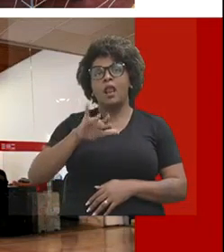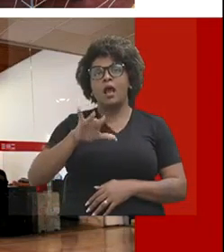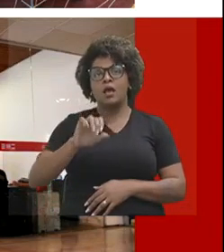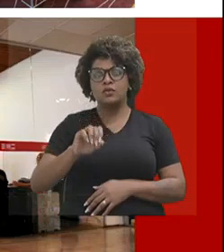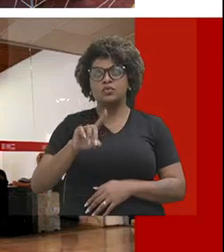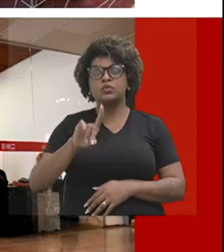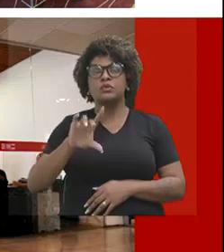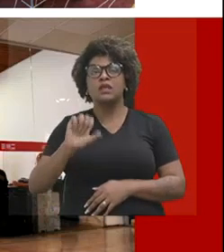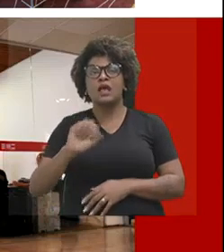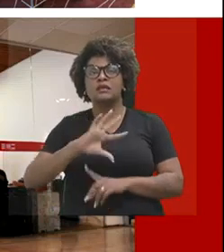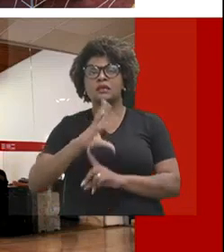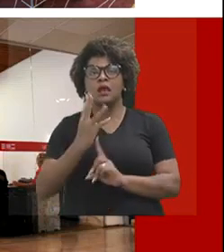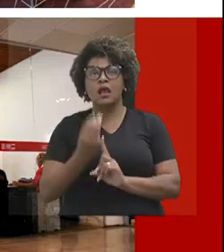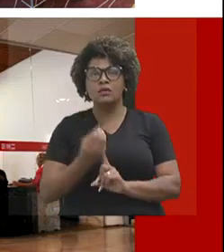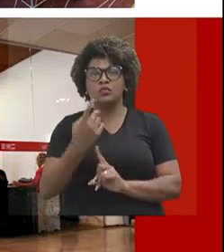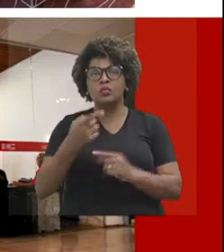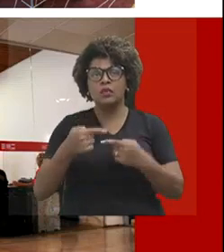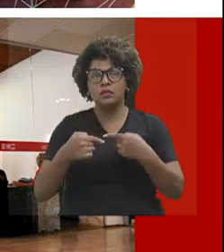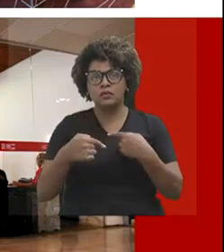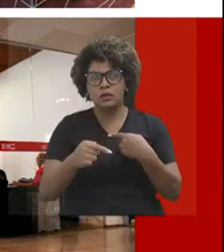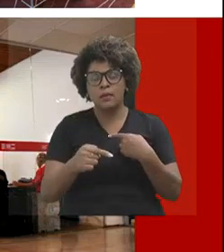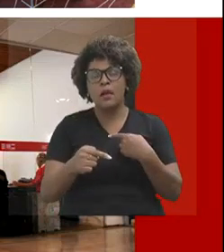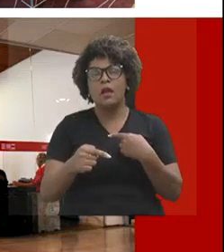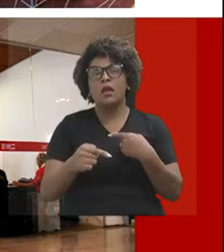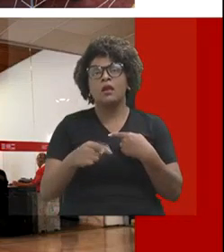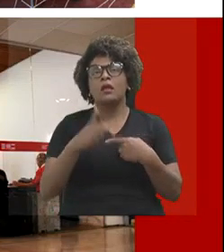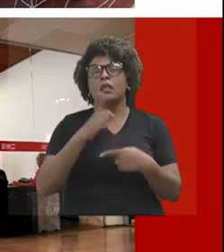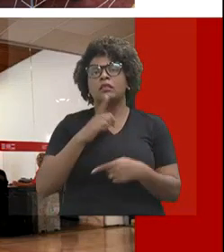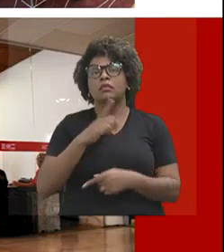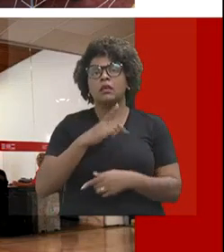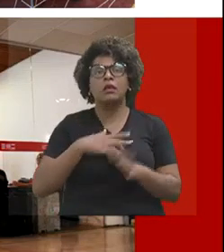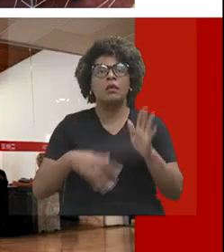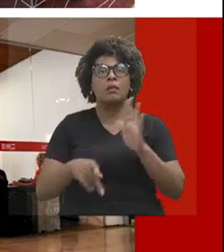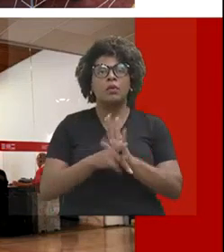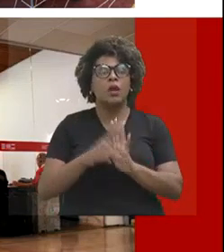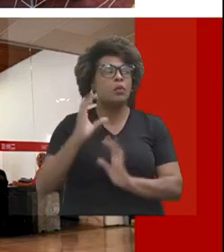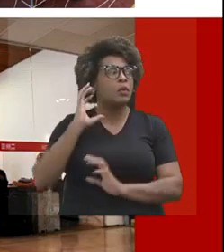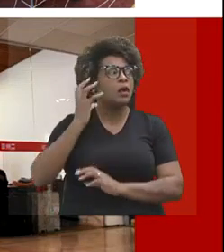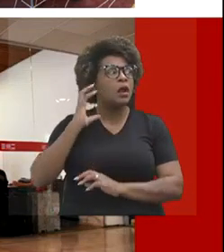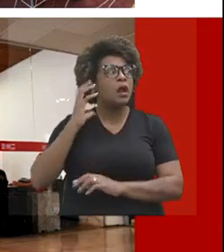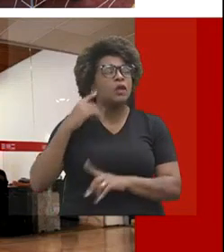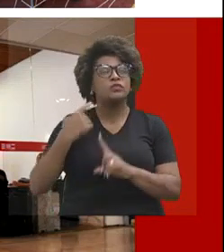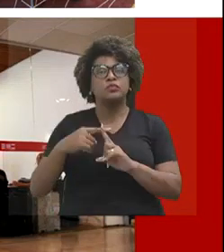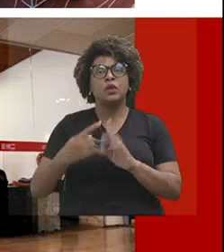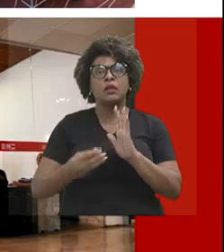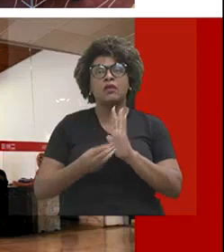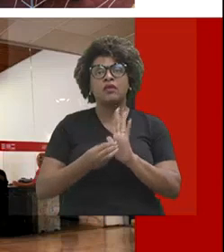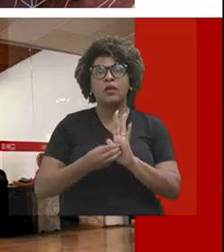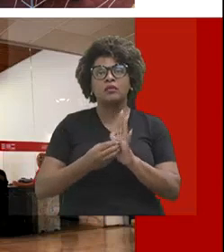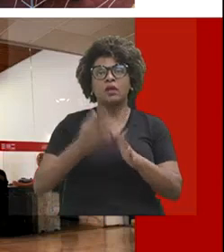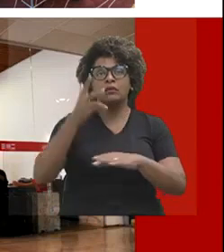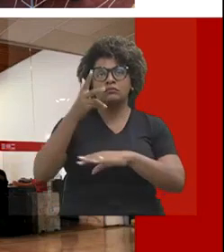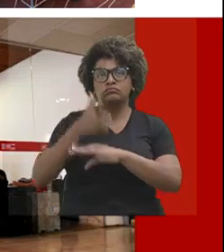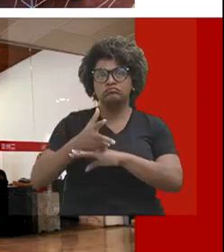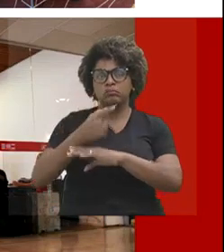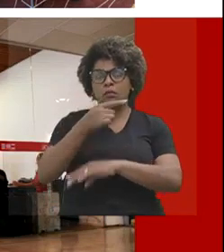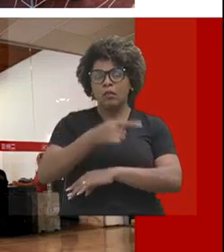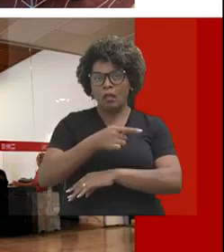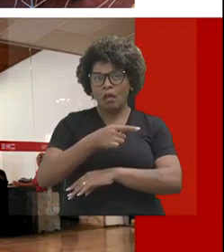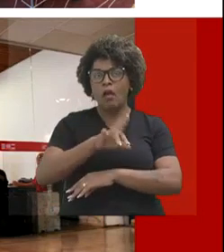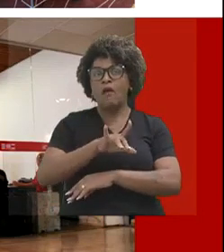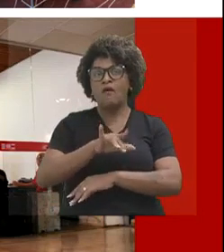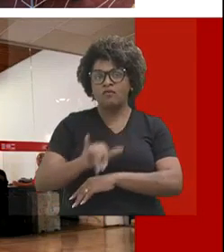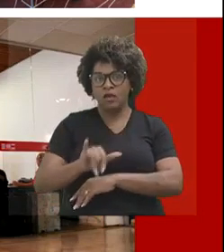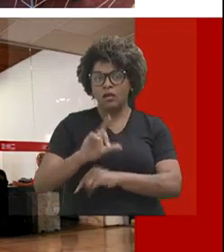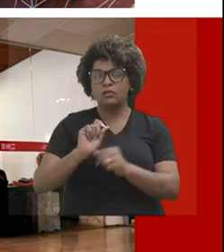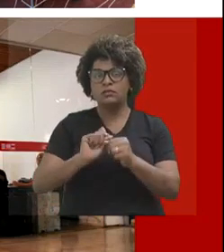semana, programas, hoje da rádio, porque está sem câmera lá ainda, mas daqui a pouco a gente vai filmar também, né? para colocar